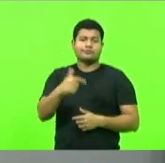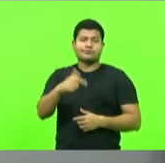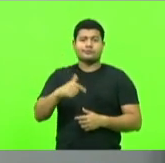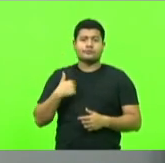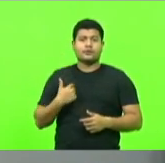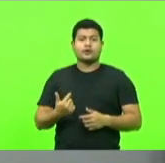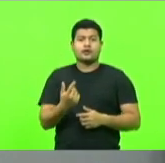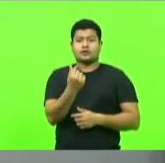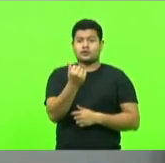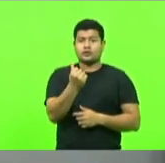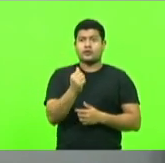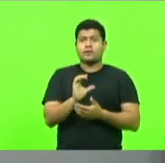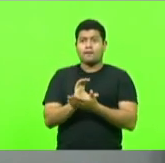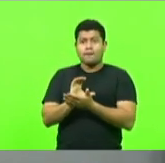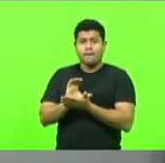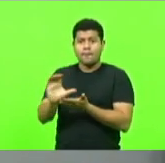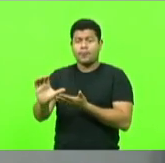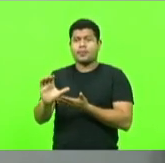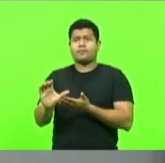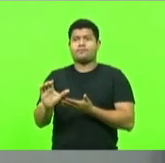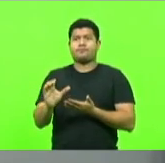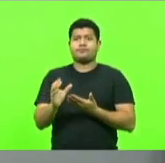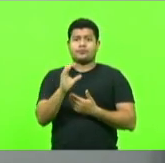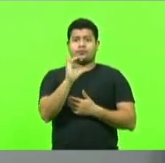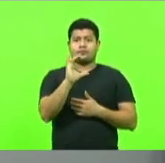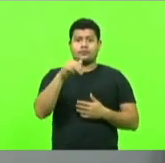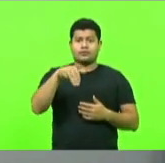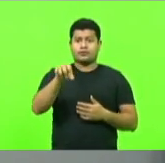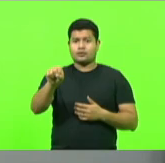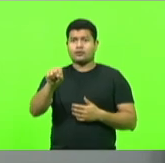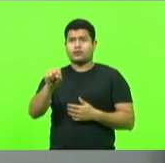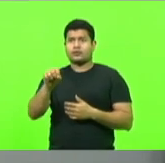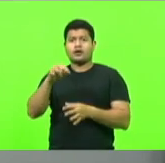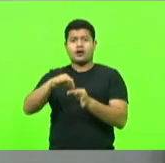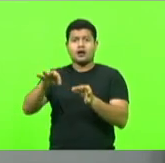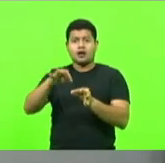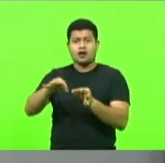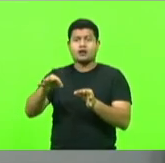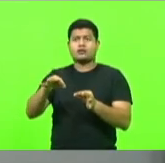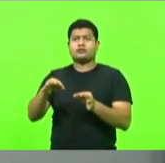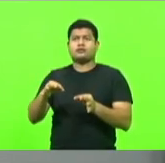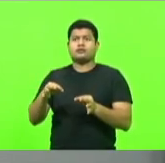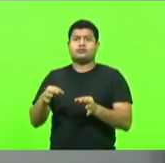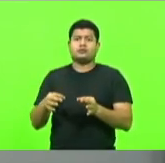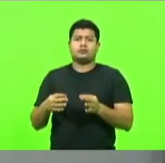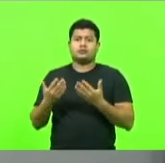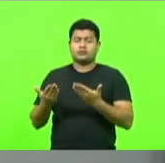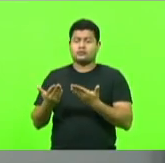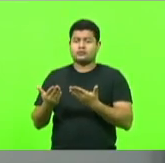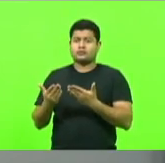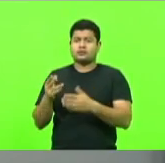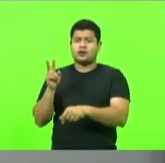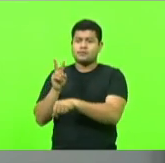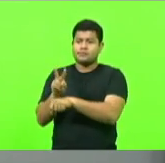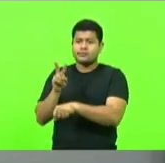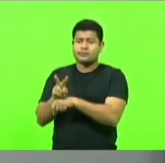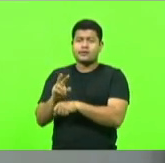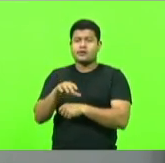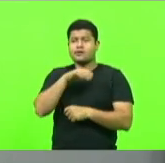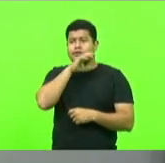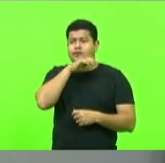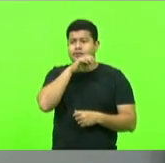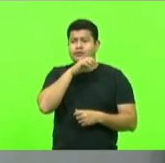parte do recurso do ICMS para entidades, seja de proteção animal, seja dos